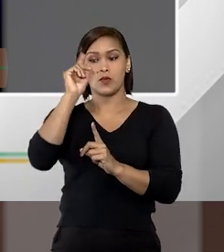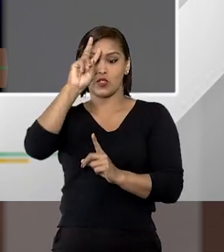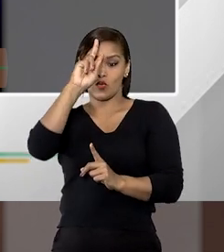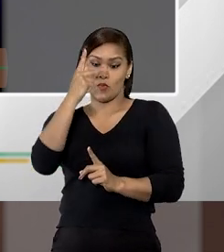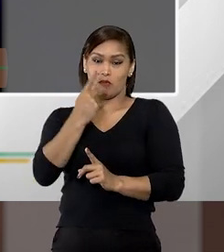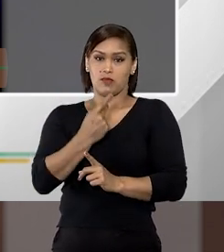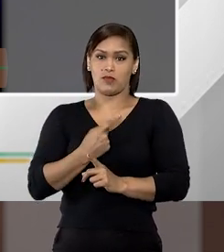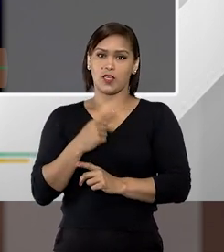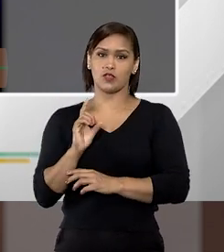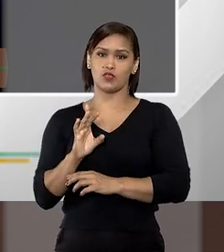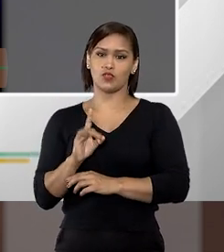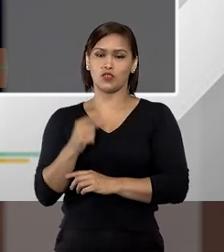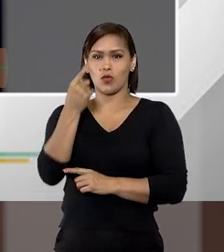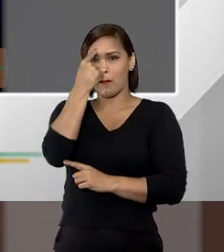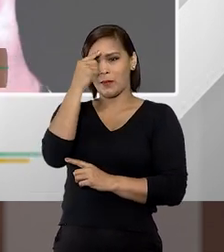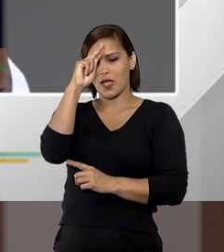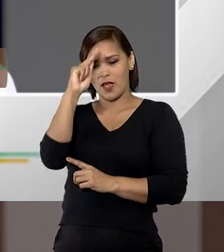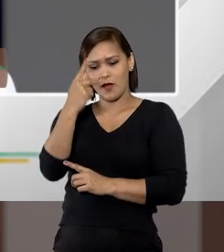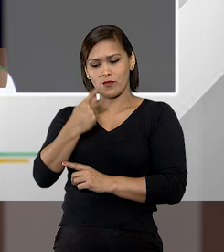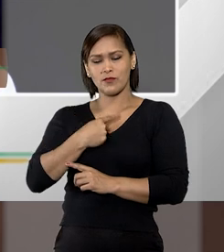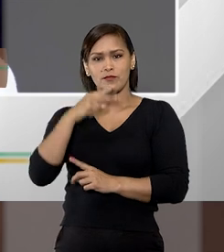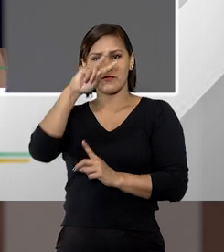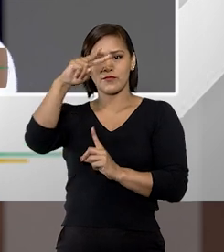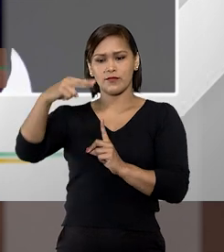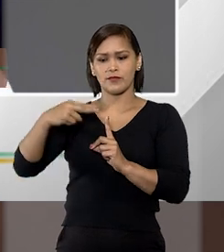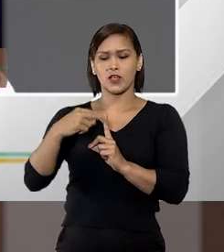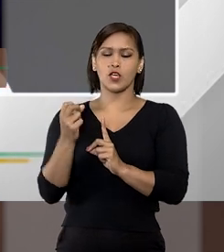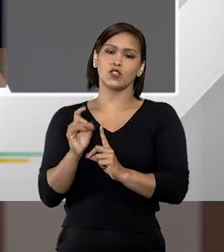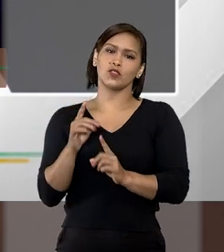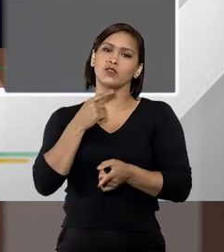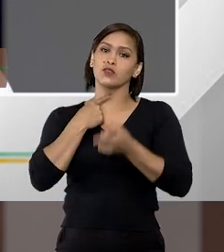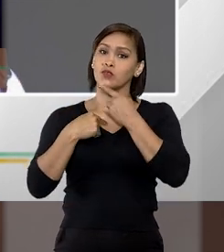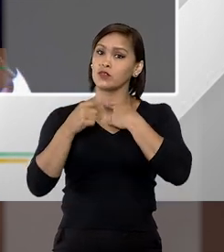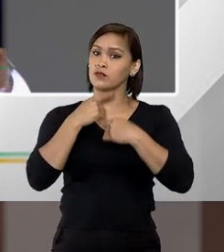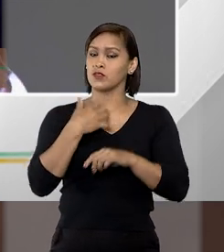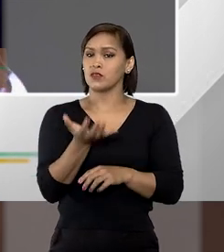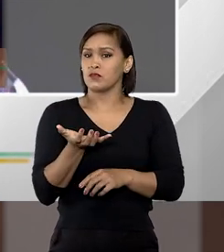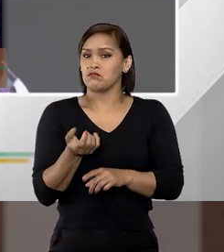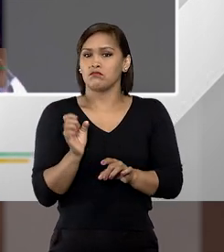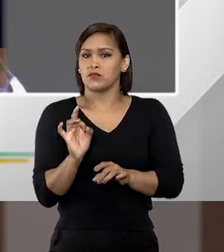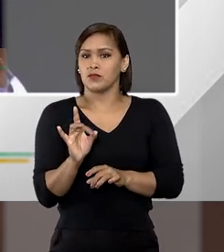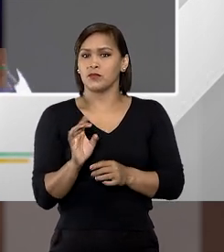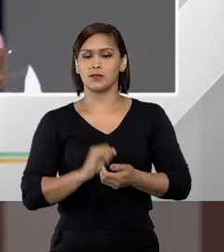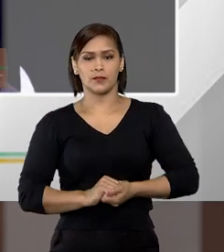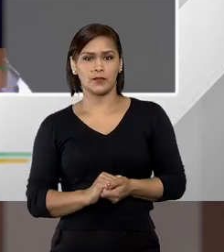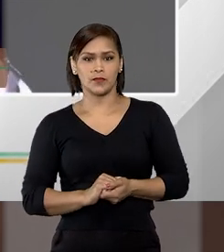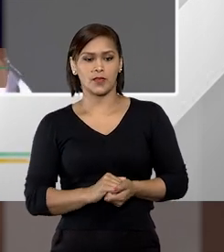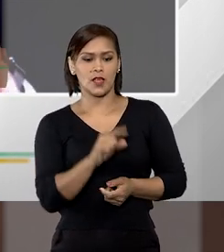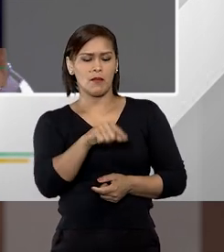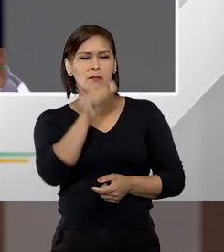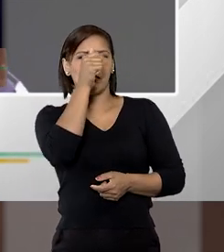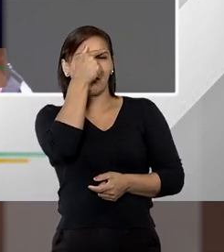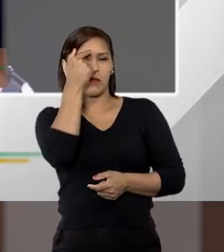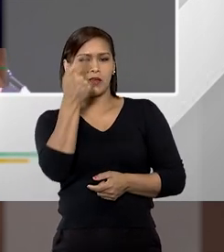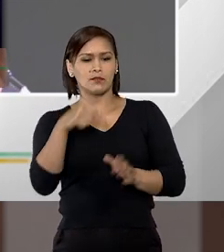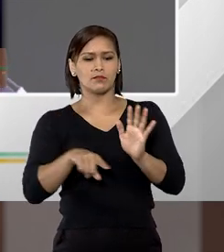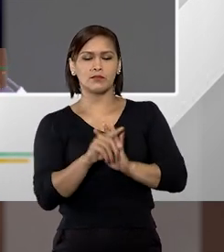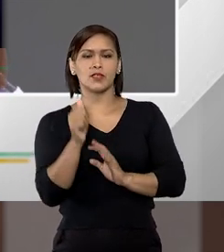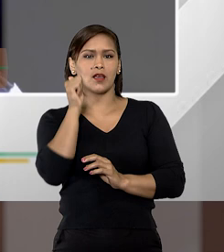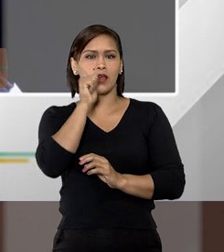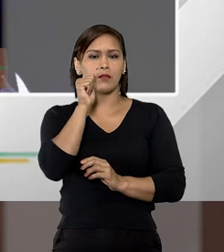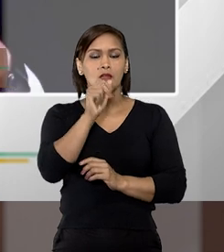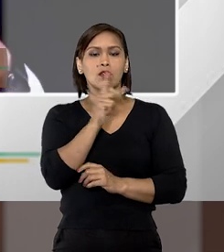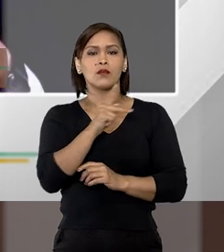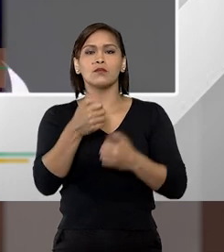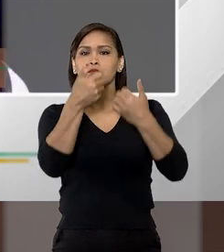egoísta, que somente consegue enxergar suas vontades e seus interesses, para ele a mulher, como a